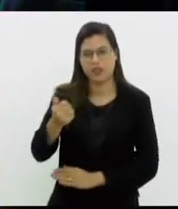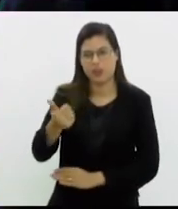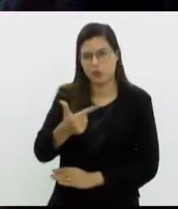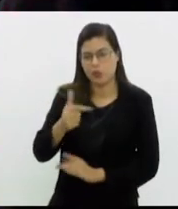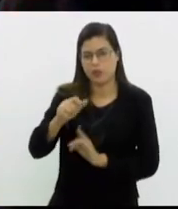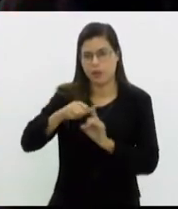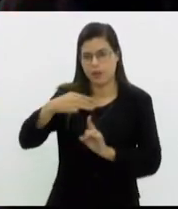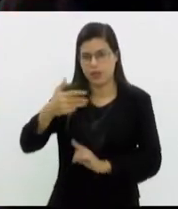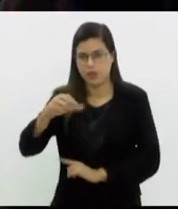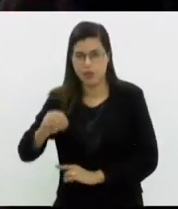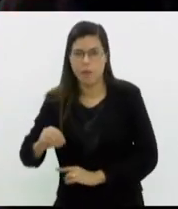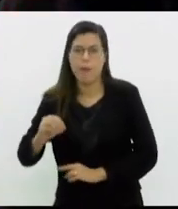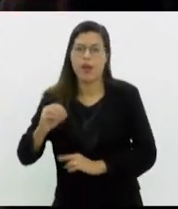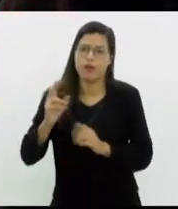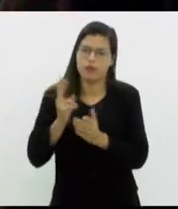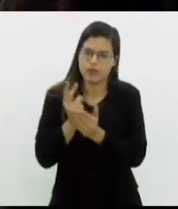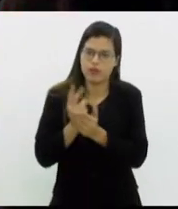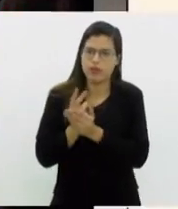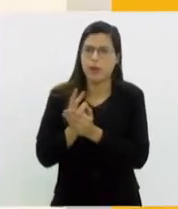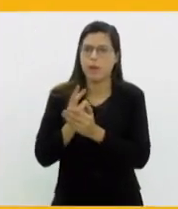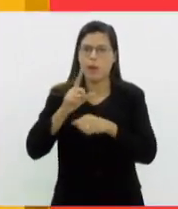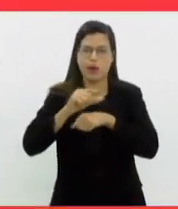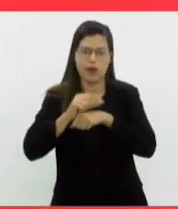sempre às 8 horas da noite.